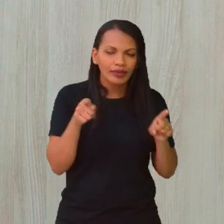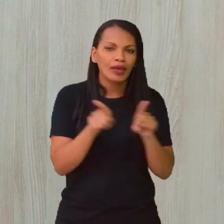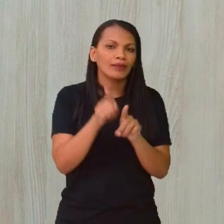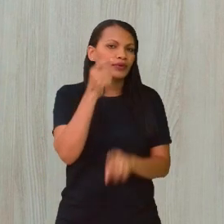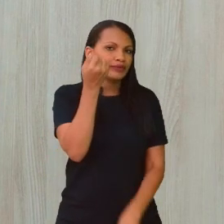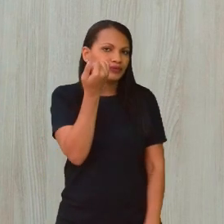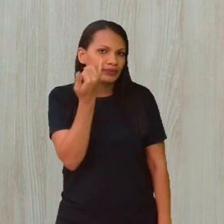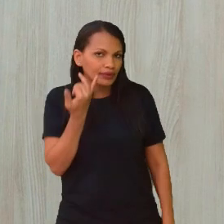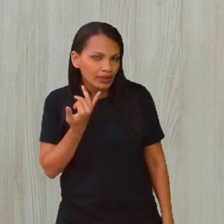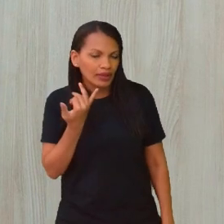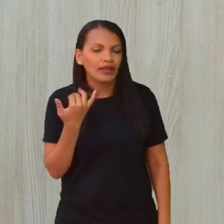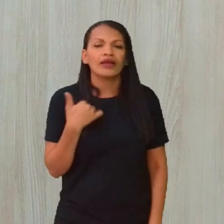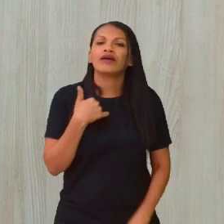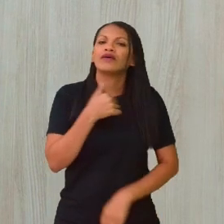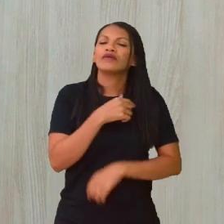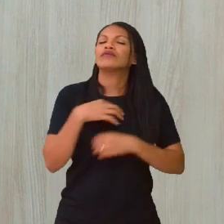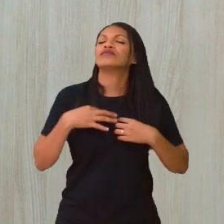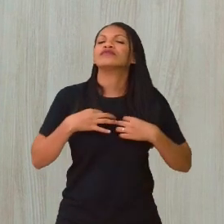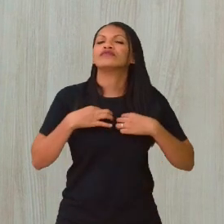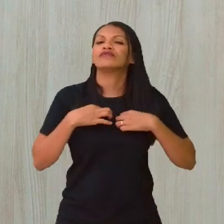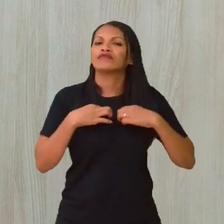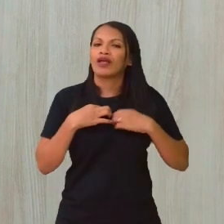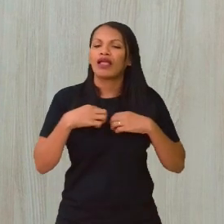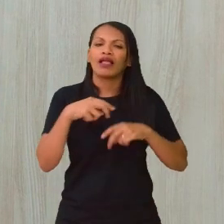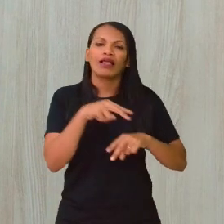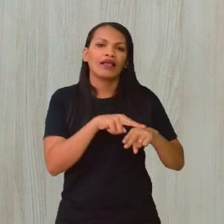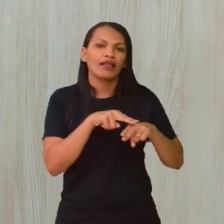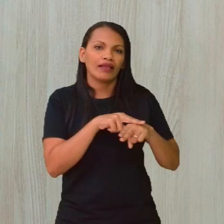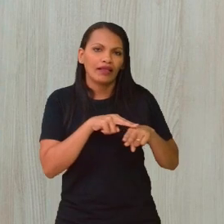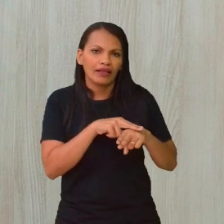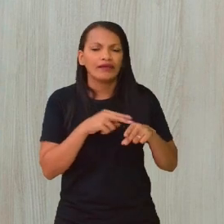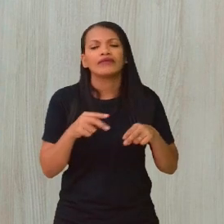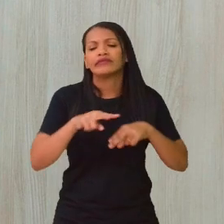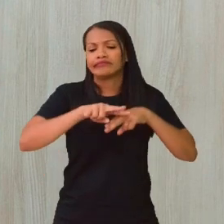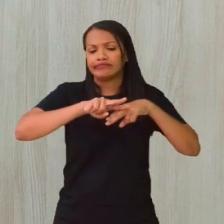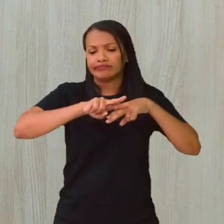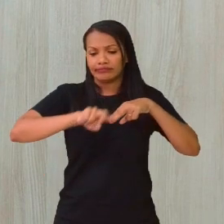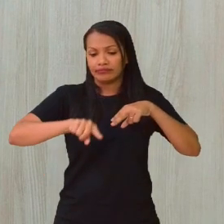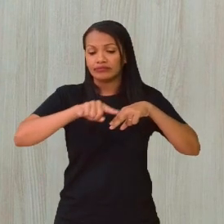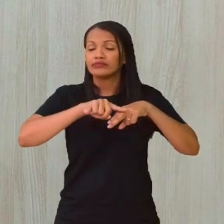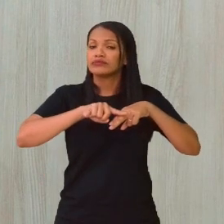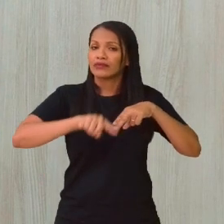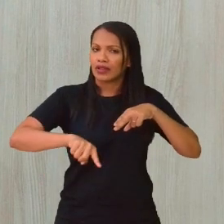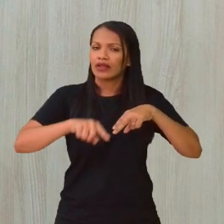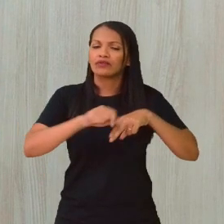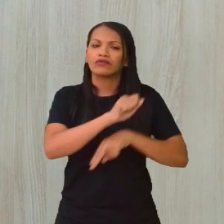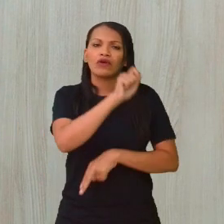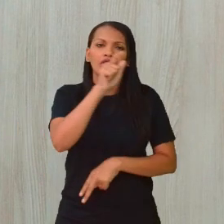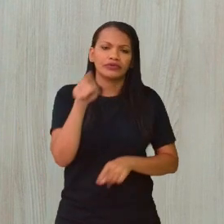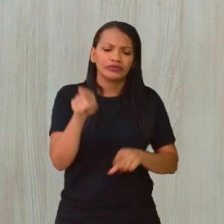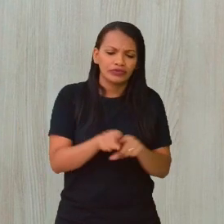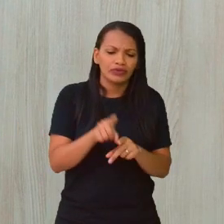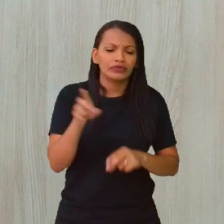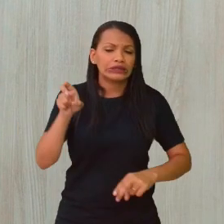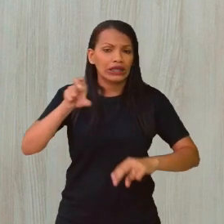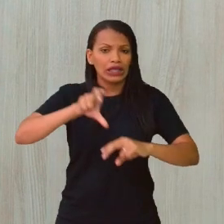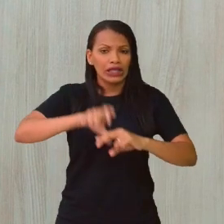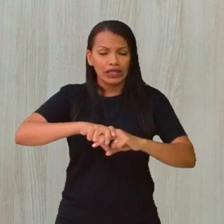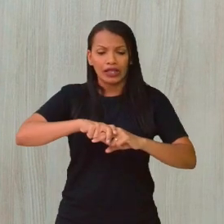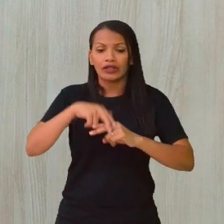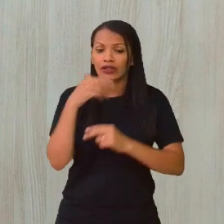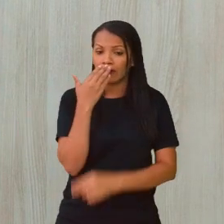autodescrever. Eu visto blusa verde, calça jeans azul, não é? Estou sentada por trás de um